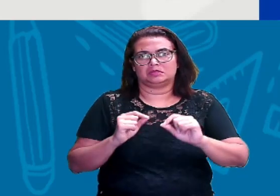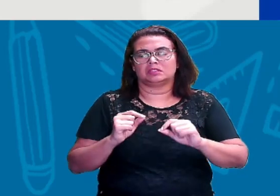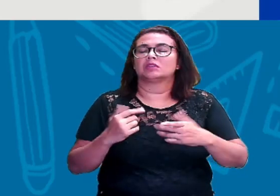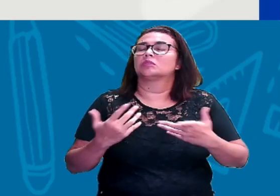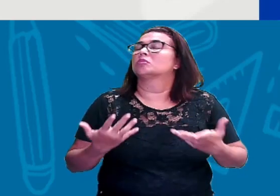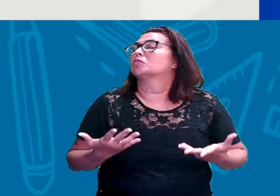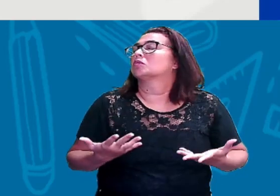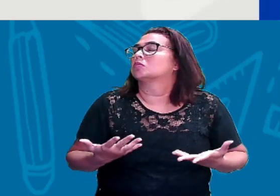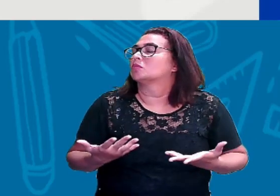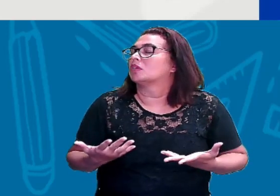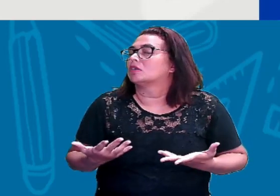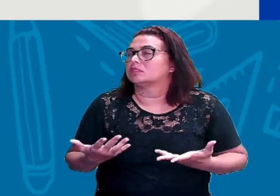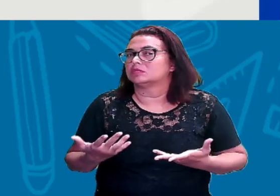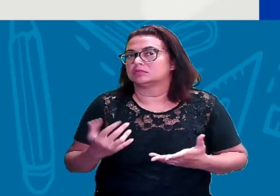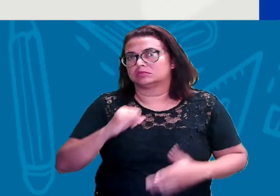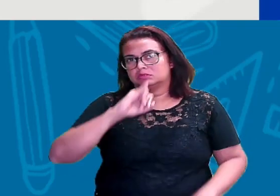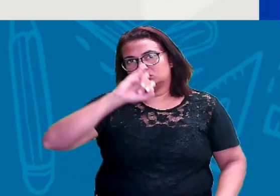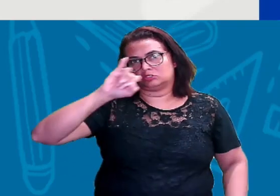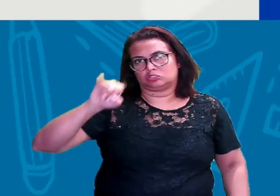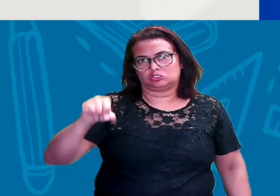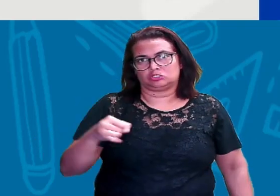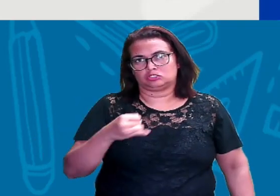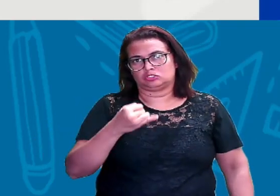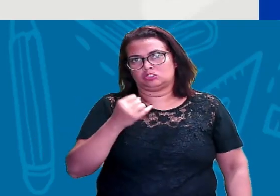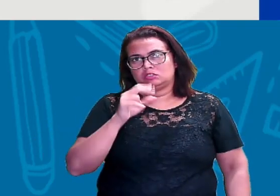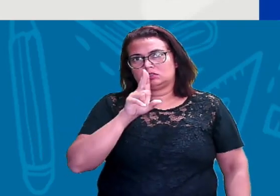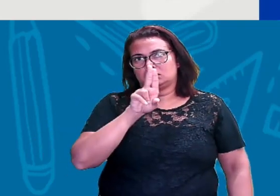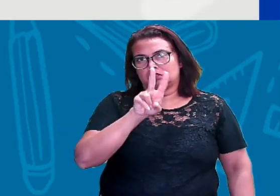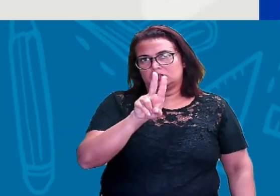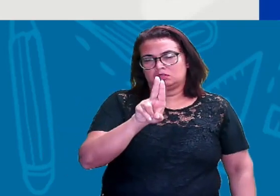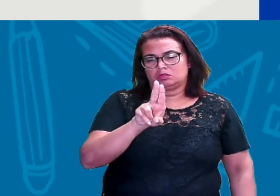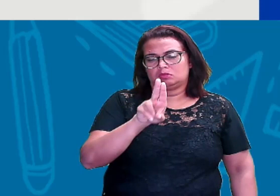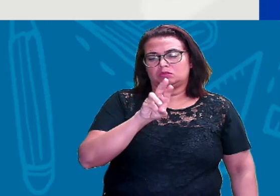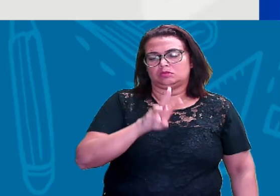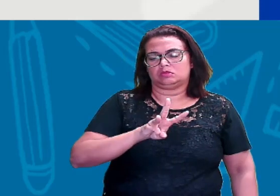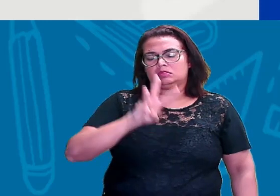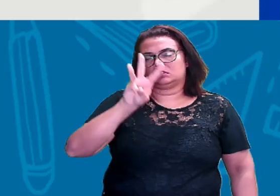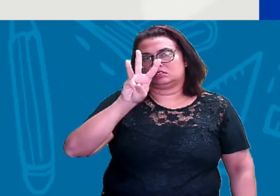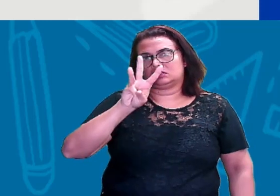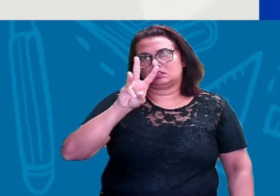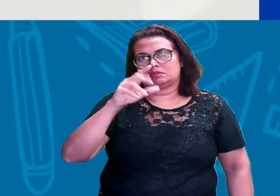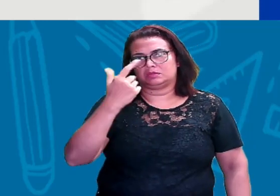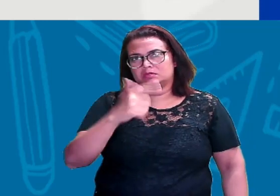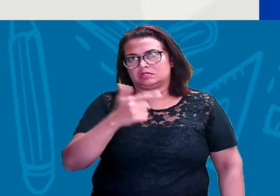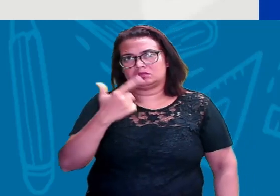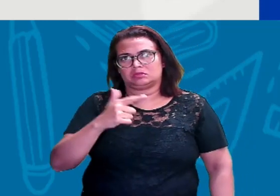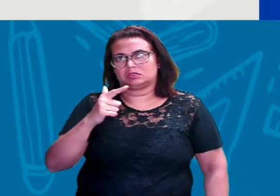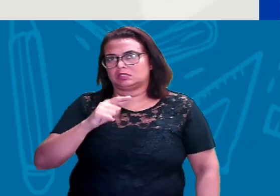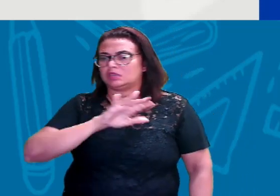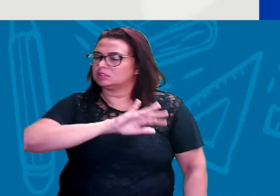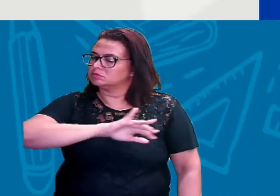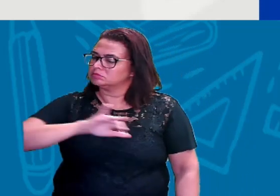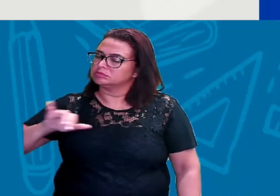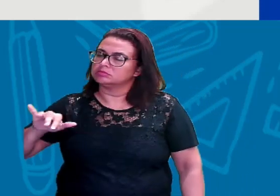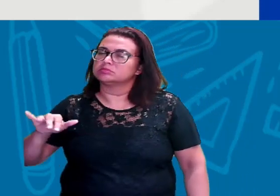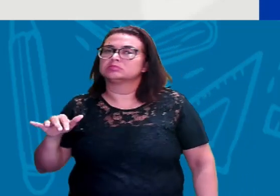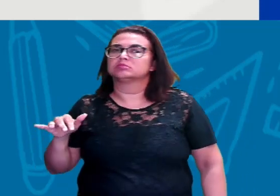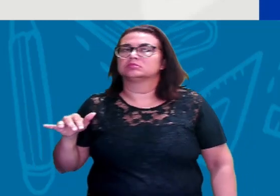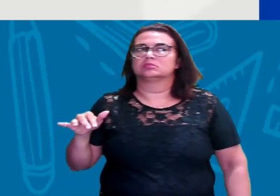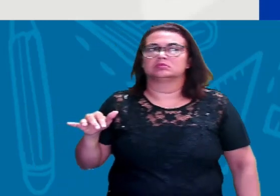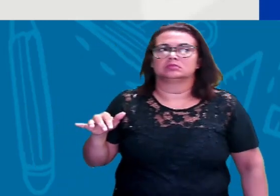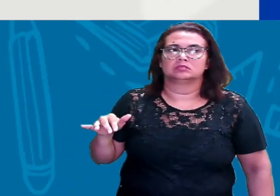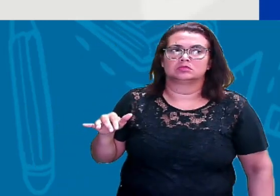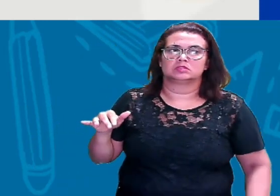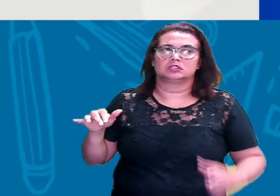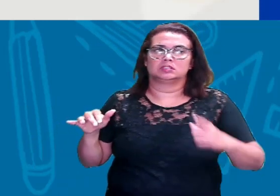que não estavam presentes? O J, o U e o W. Então, essas três letras não faziam parte. E a gente tinha uma